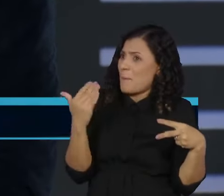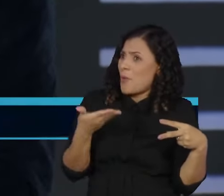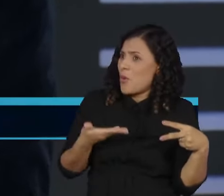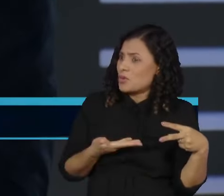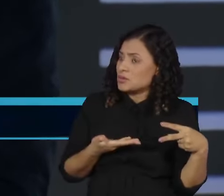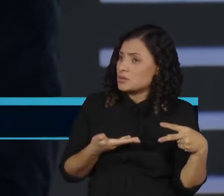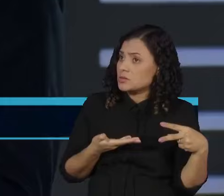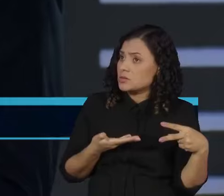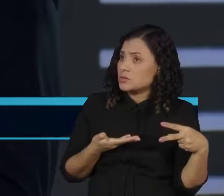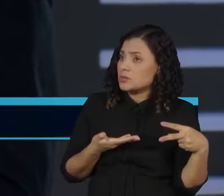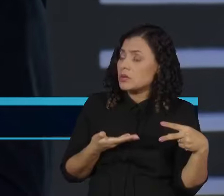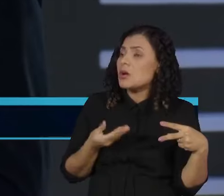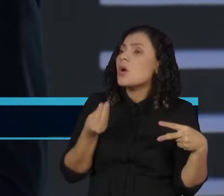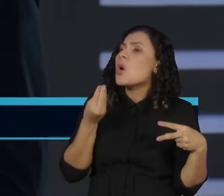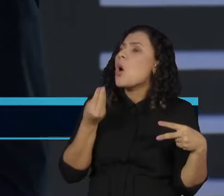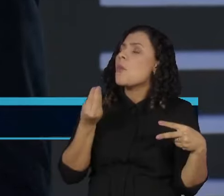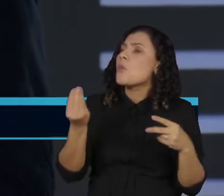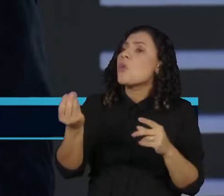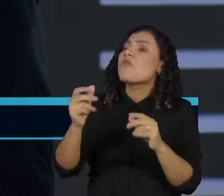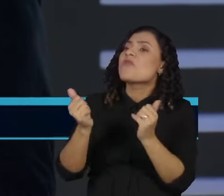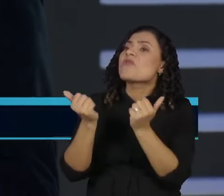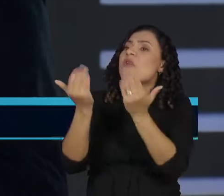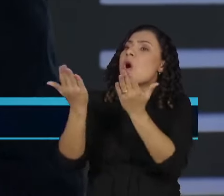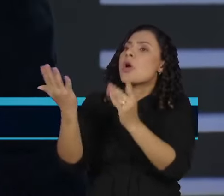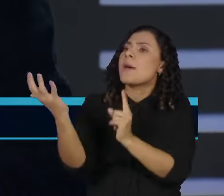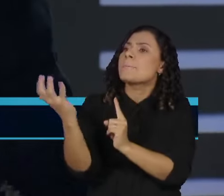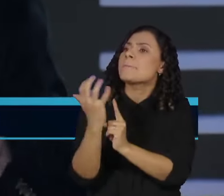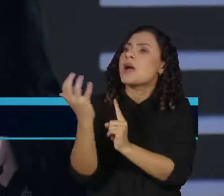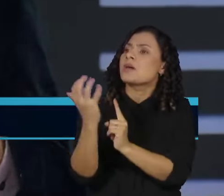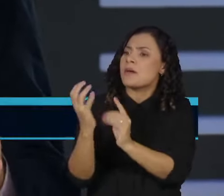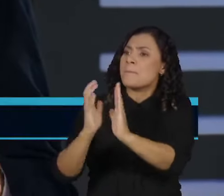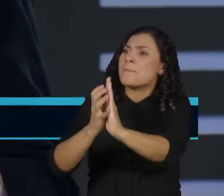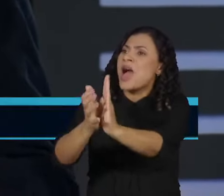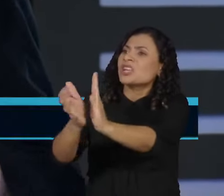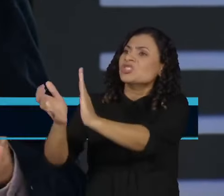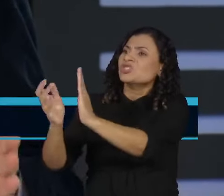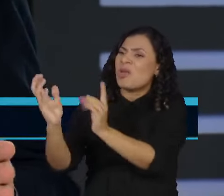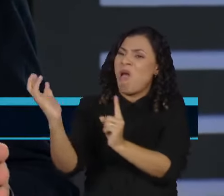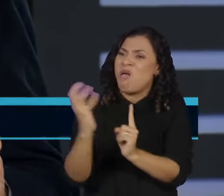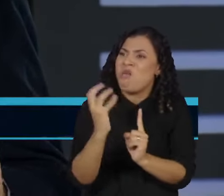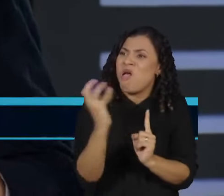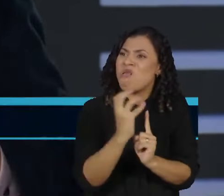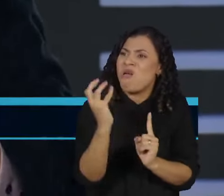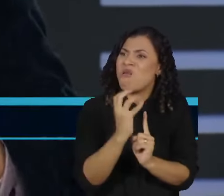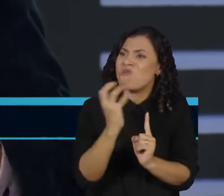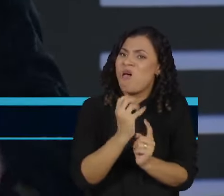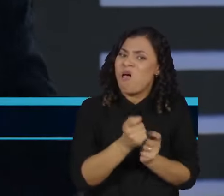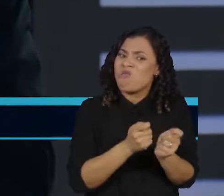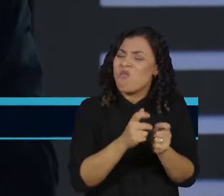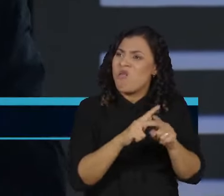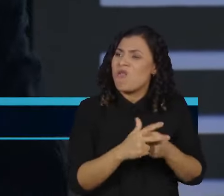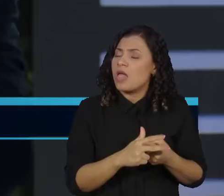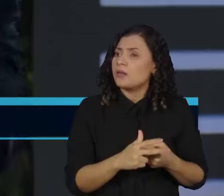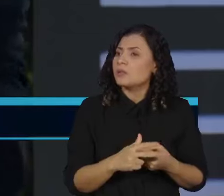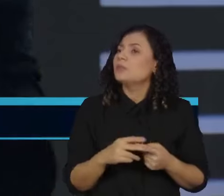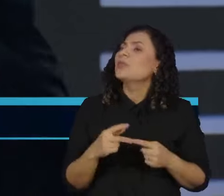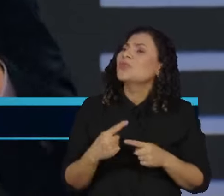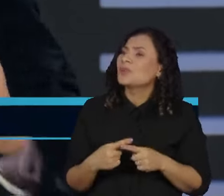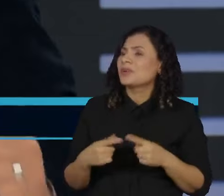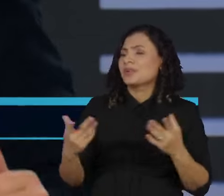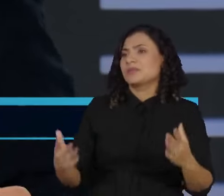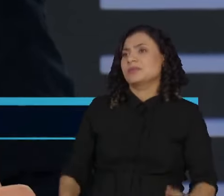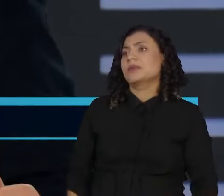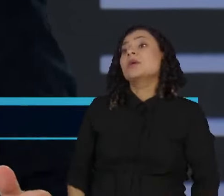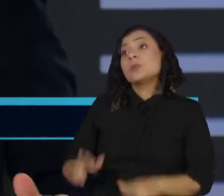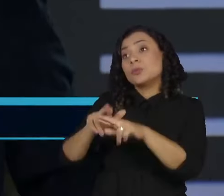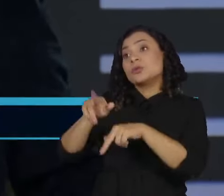receber tantas influências partidárias, temporárias, o governo é temporário? E isso, ainda bem, é Mariana